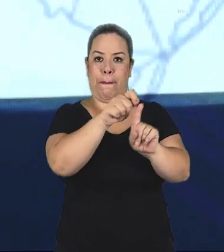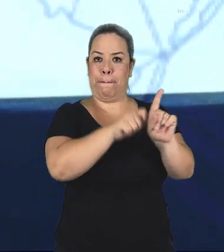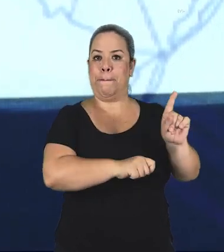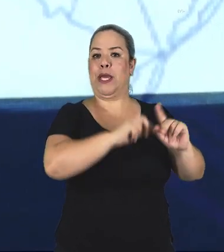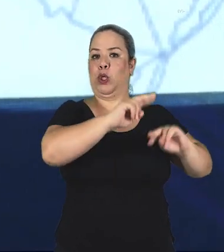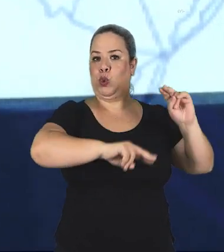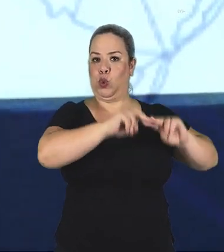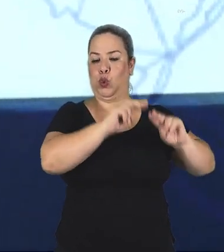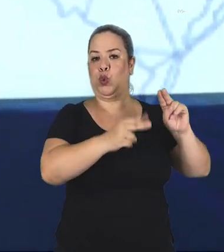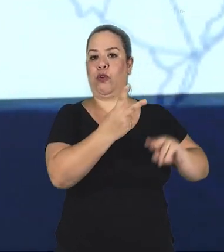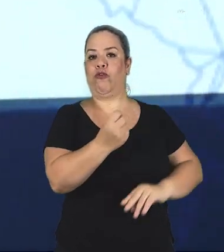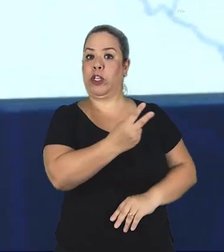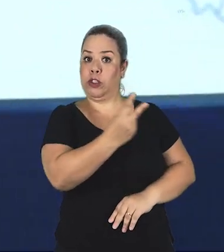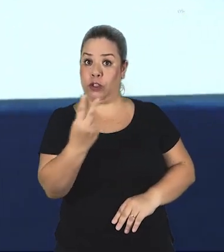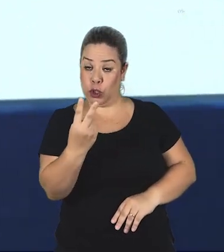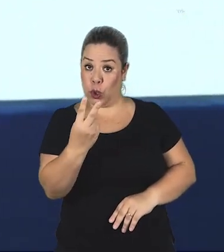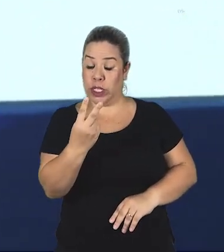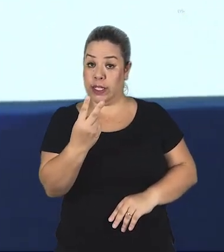2022.